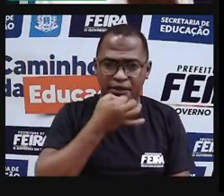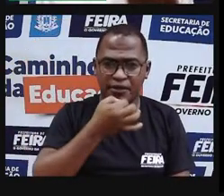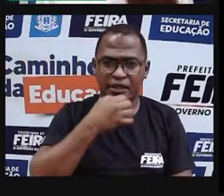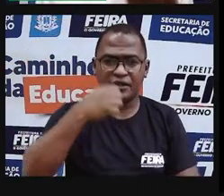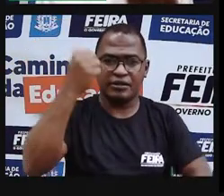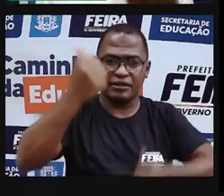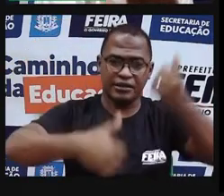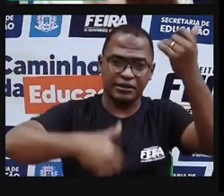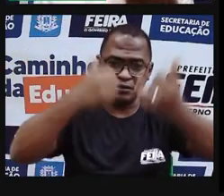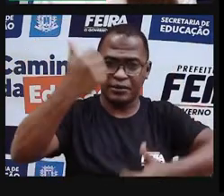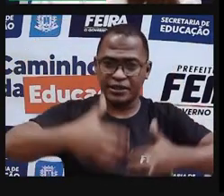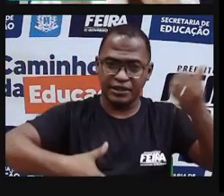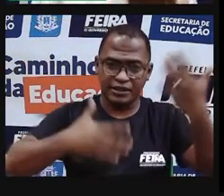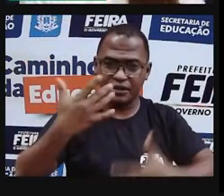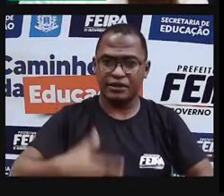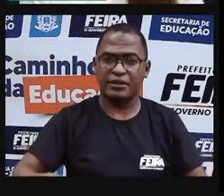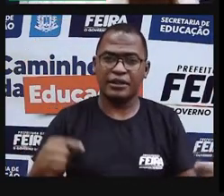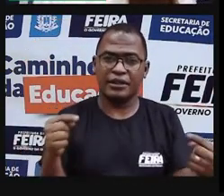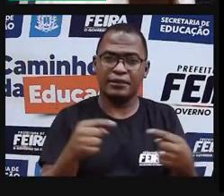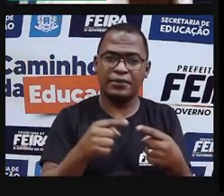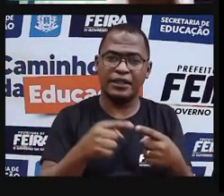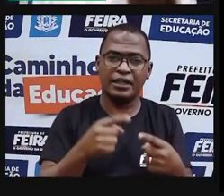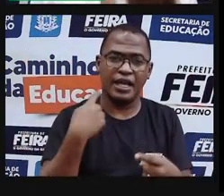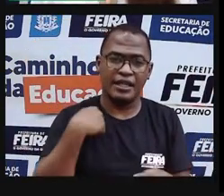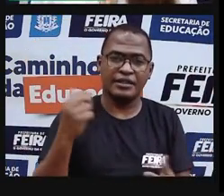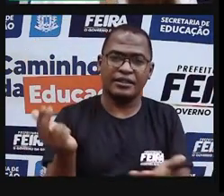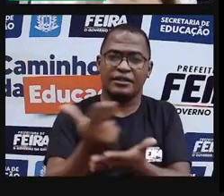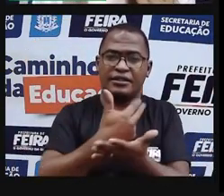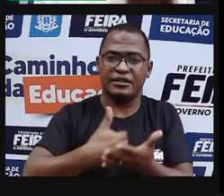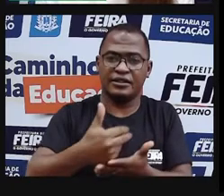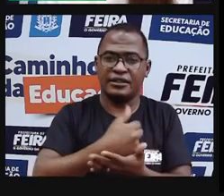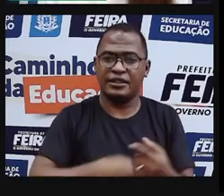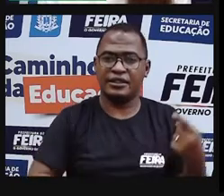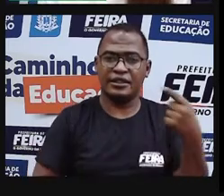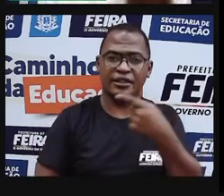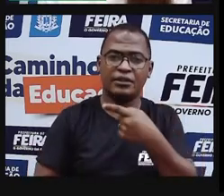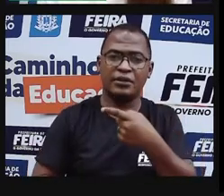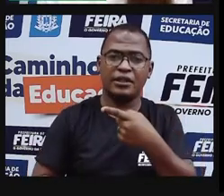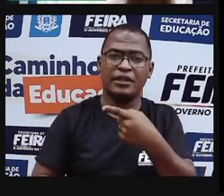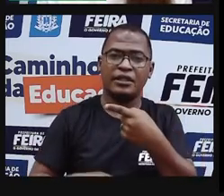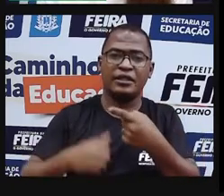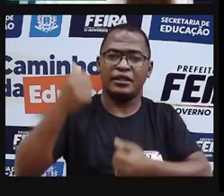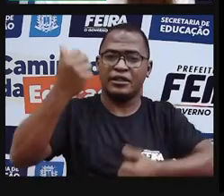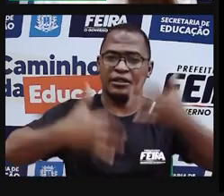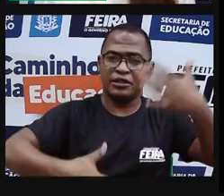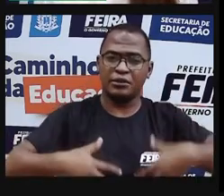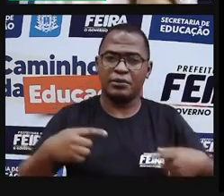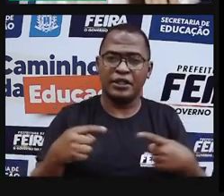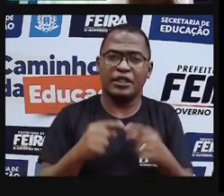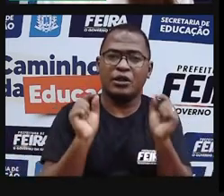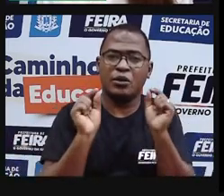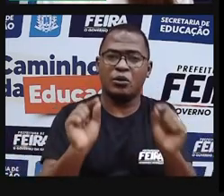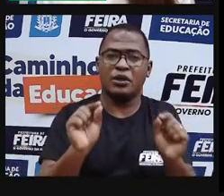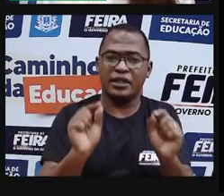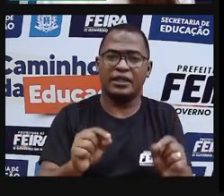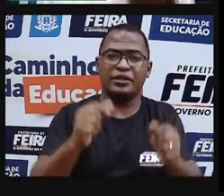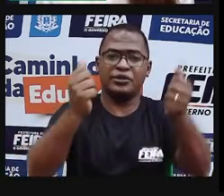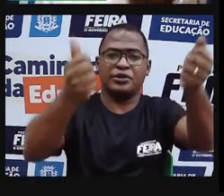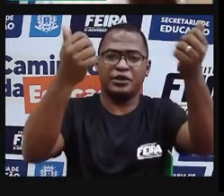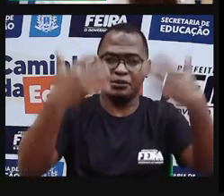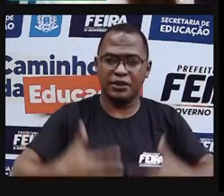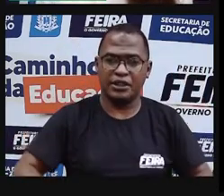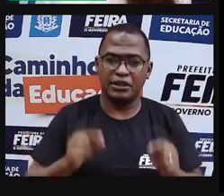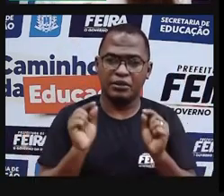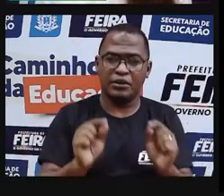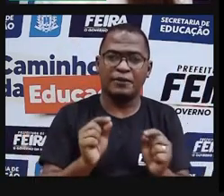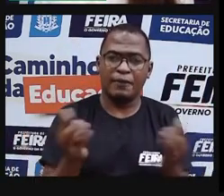que eu estou falando, de que é que essa imagem, né? O que é que ela nos faz, nos traz, o que é que ela nos diz, né?